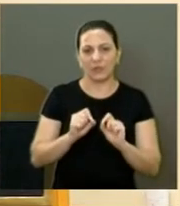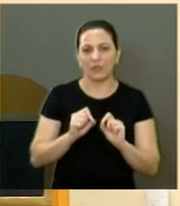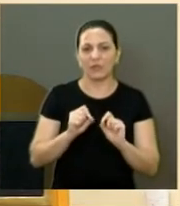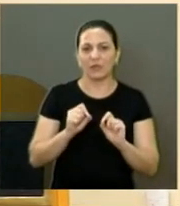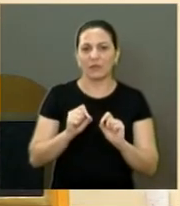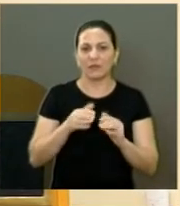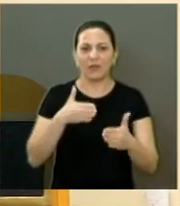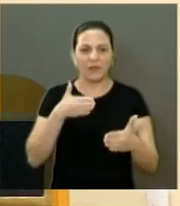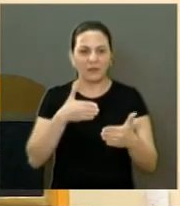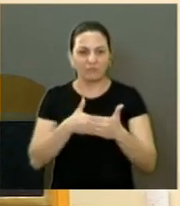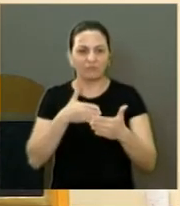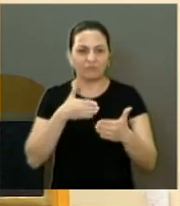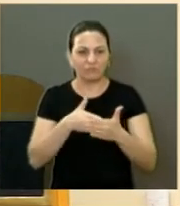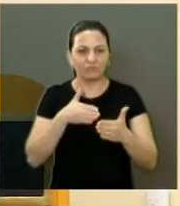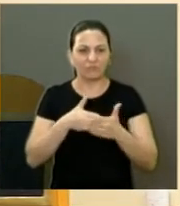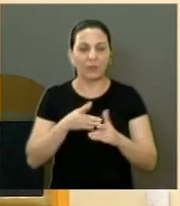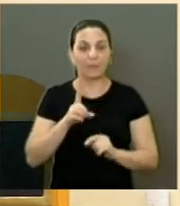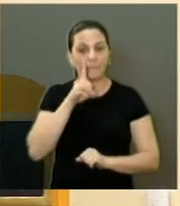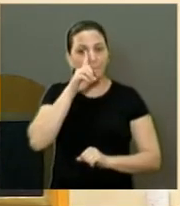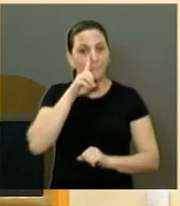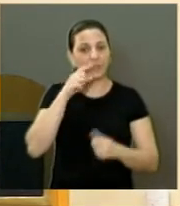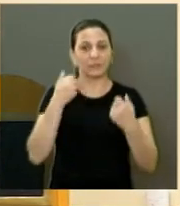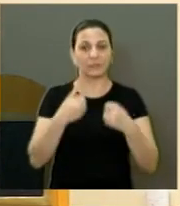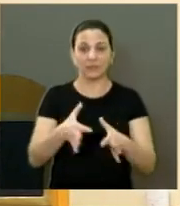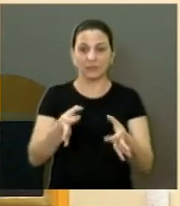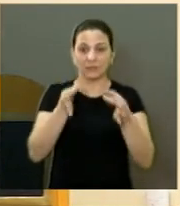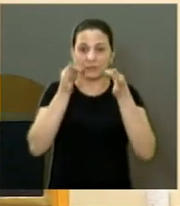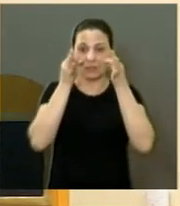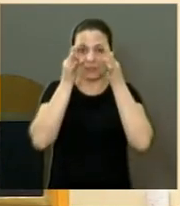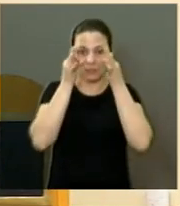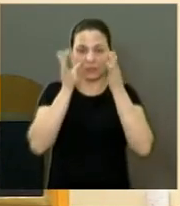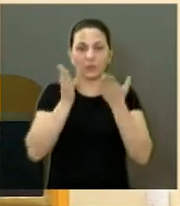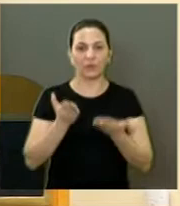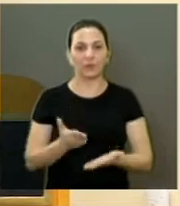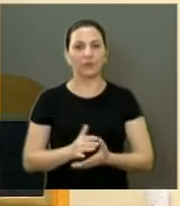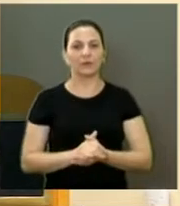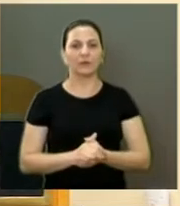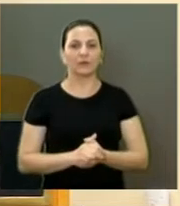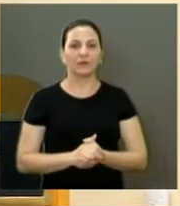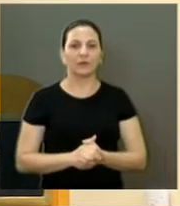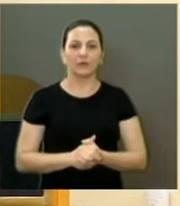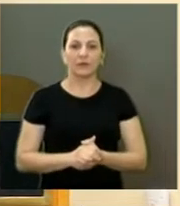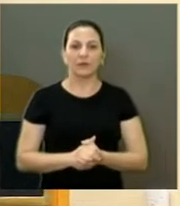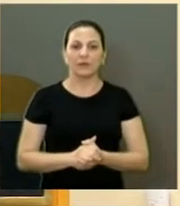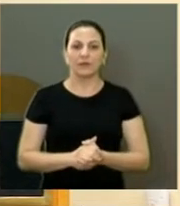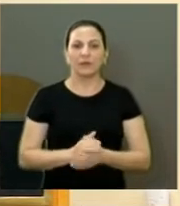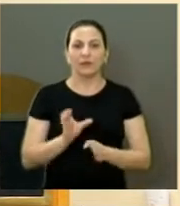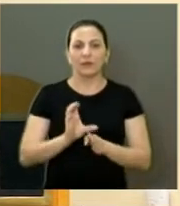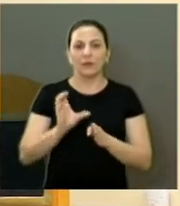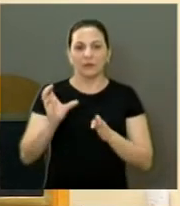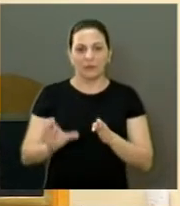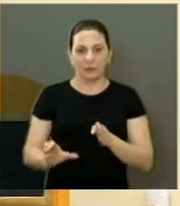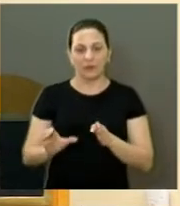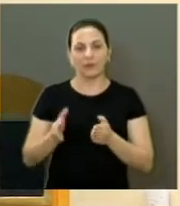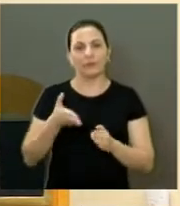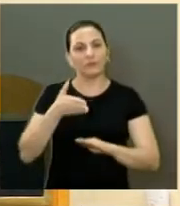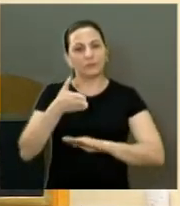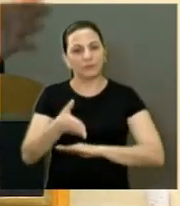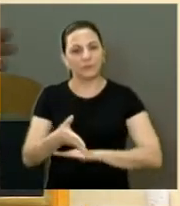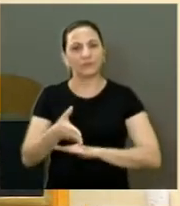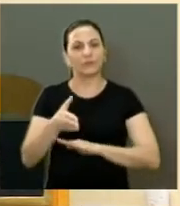restritos, e precisam tomar muito cuidado. Então, essa casa, a Câmara Municipal, esteve lá,